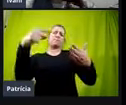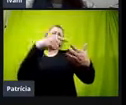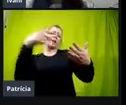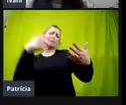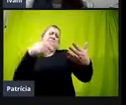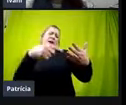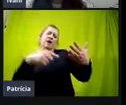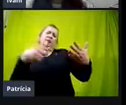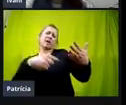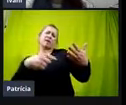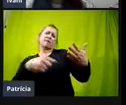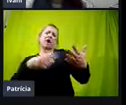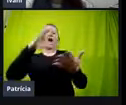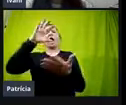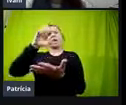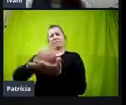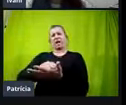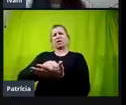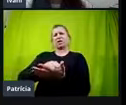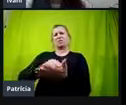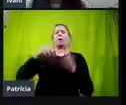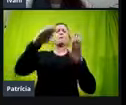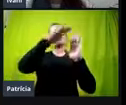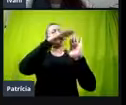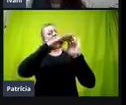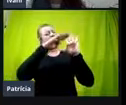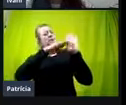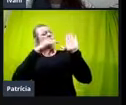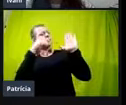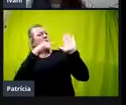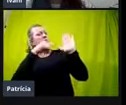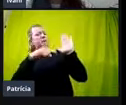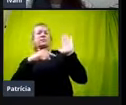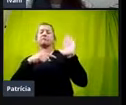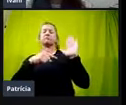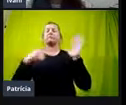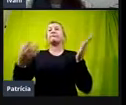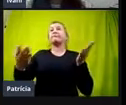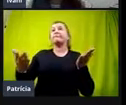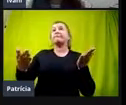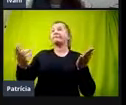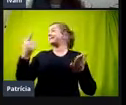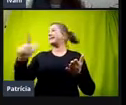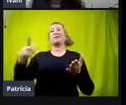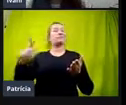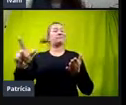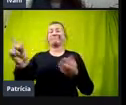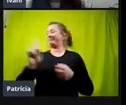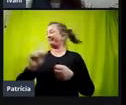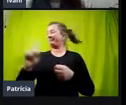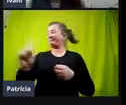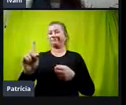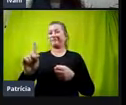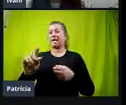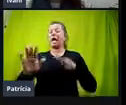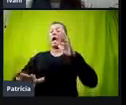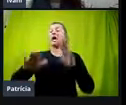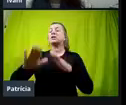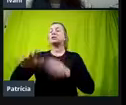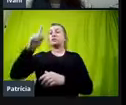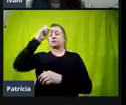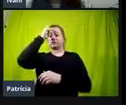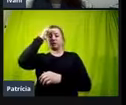matrícula dele traz um receituário, não traz, não tem que trazer, né? Às vezes as pessoas